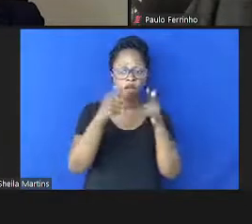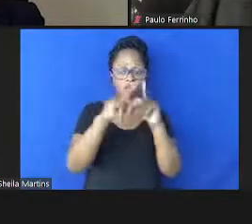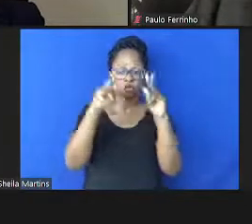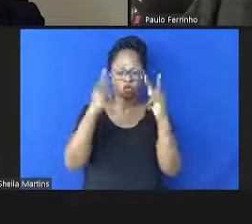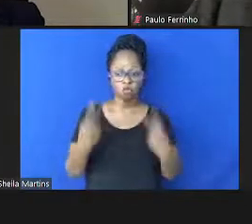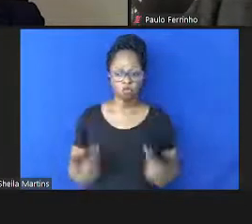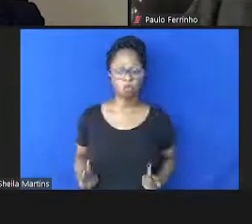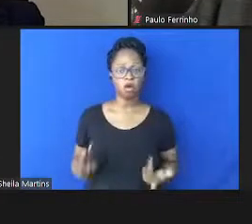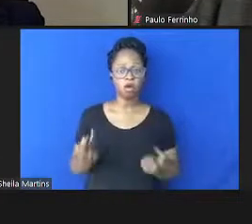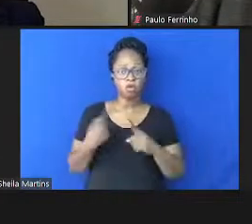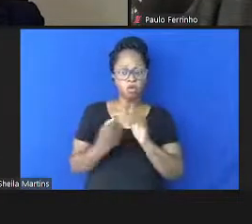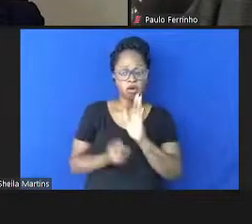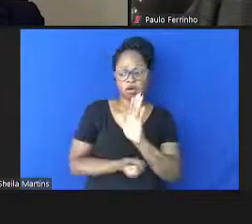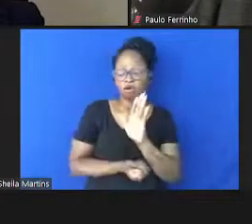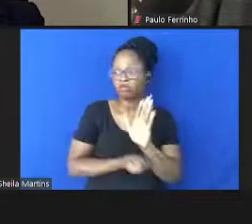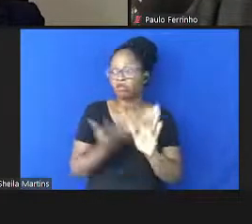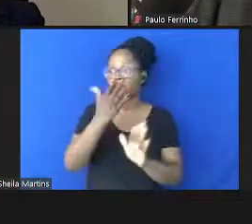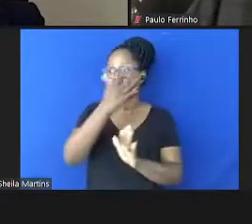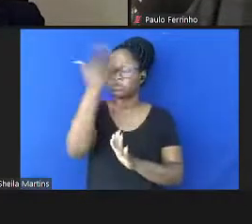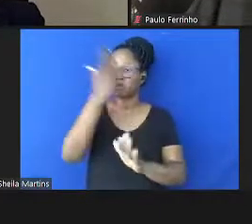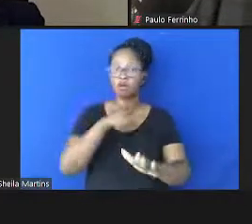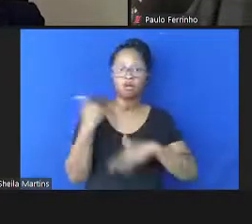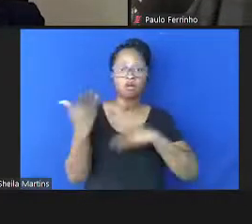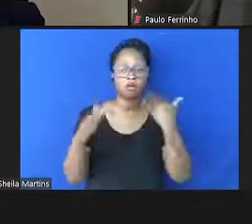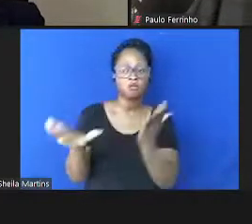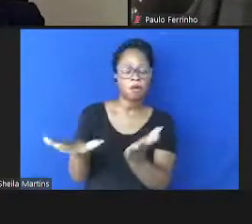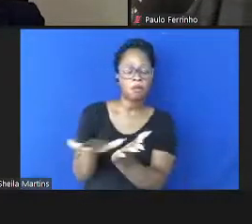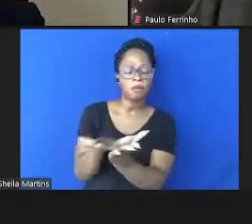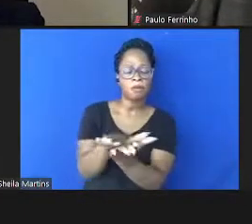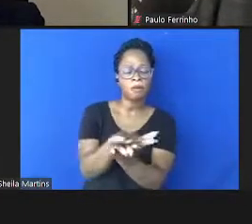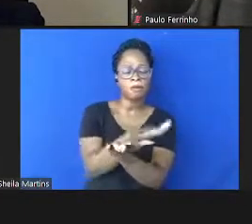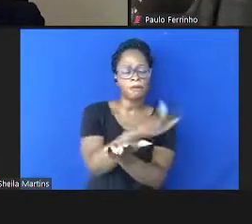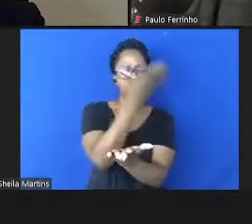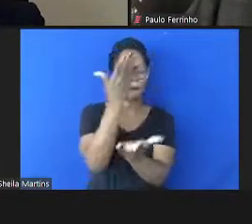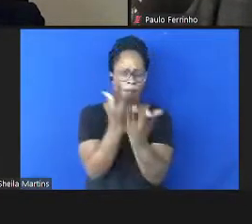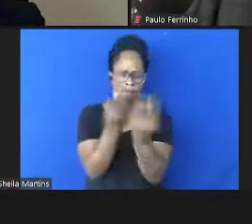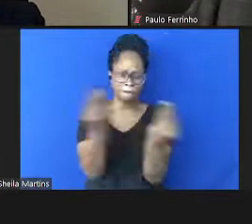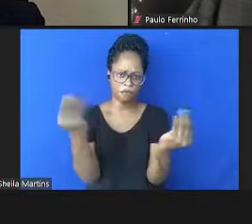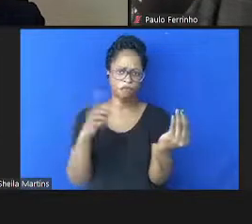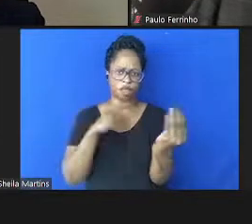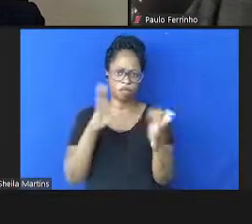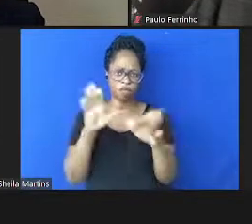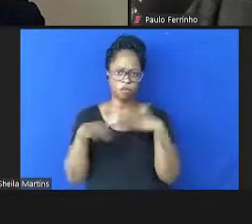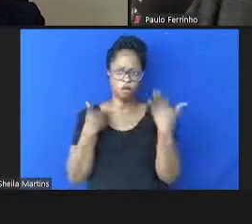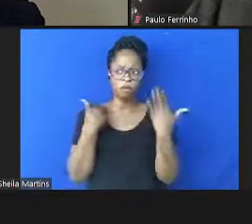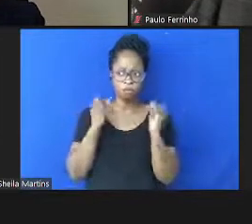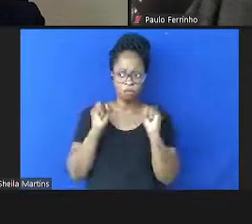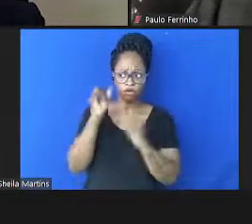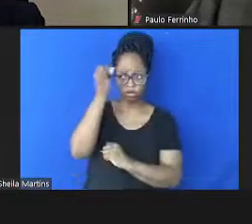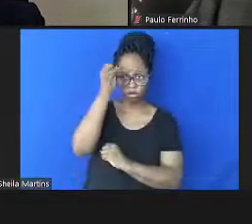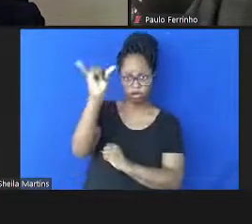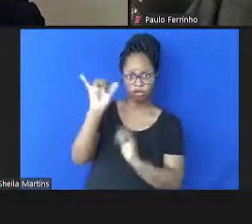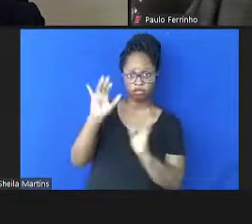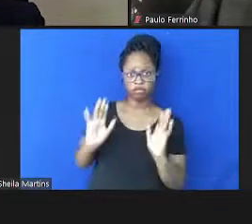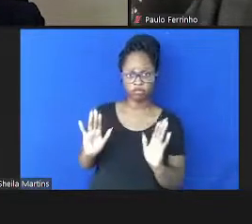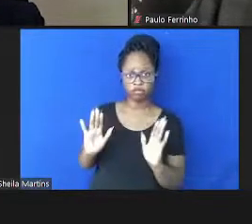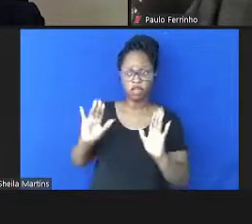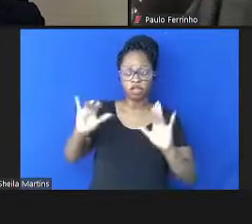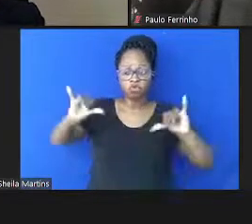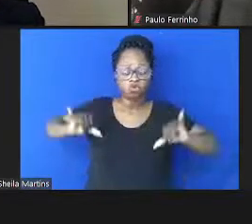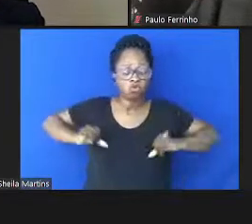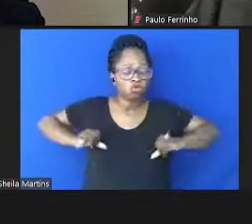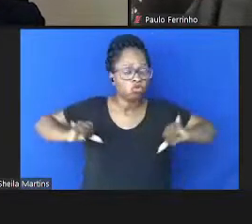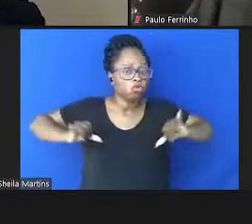pelos milhões de vidas perdidas, muitas delas que seriam, muitas mortes seriam evitáveis, e o sofrimento